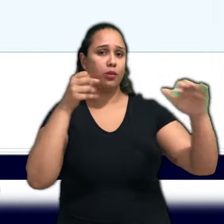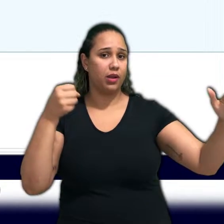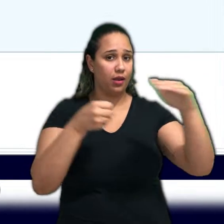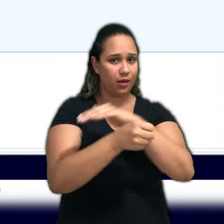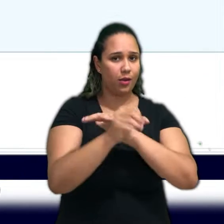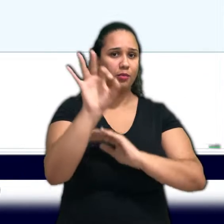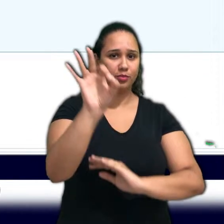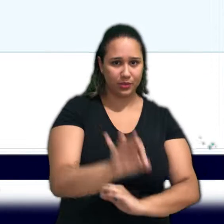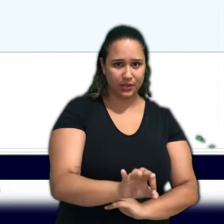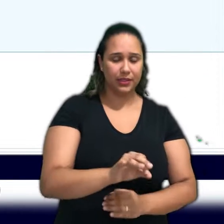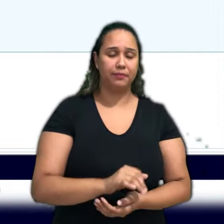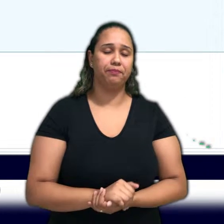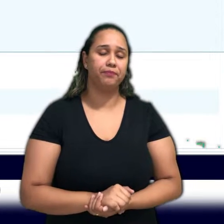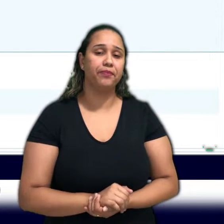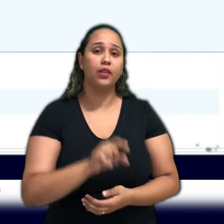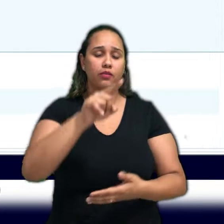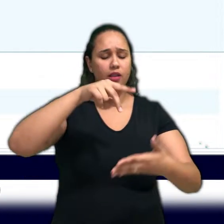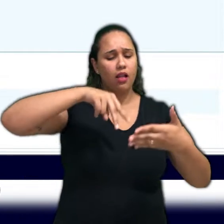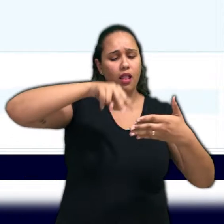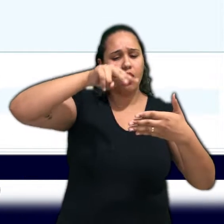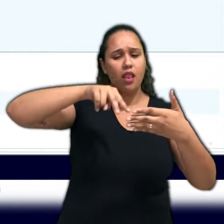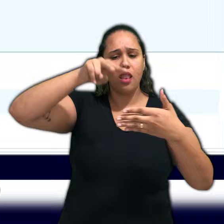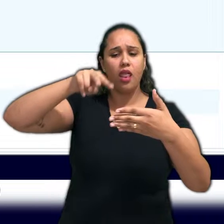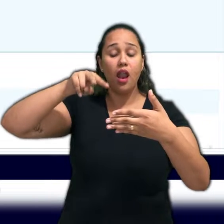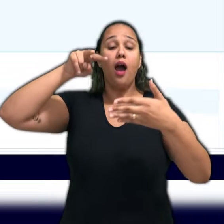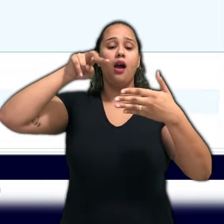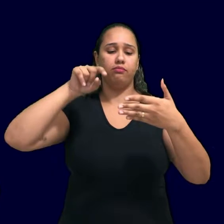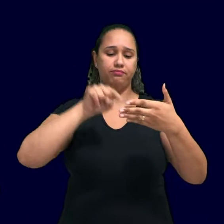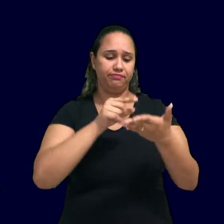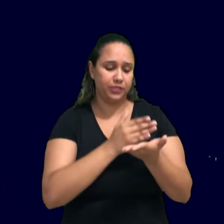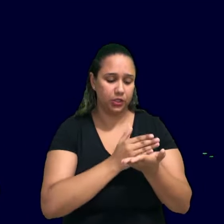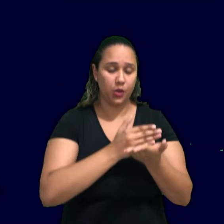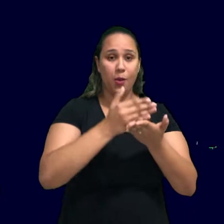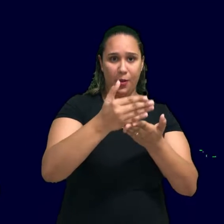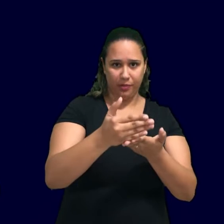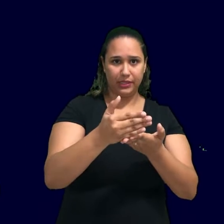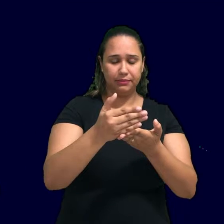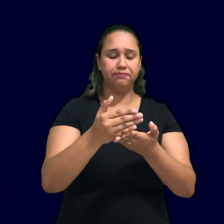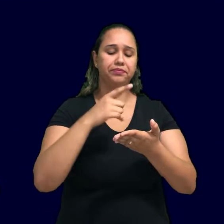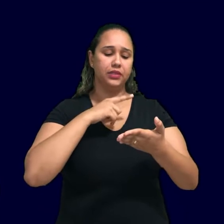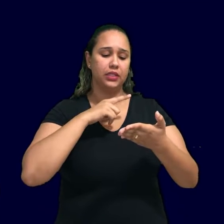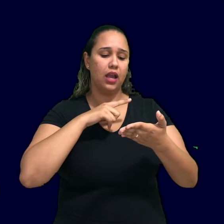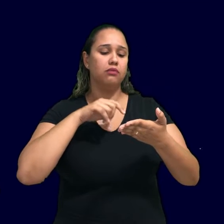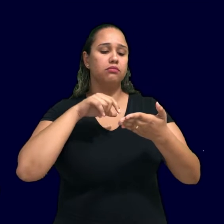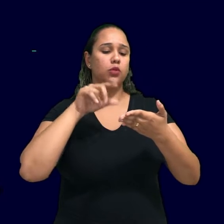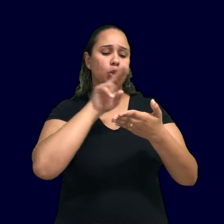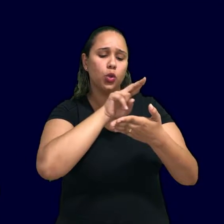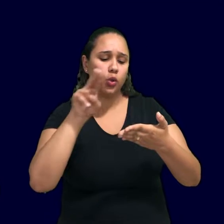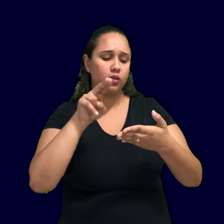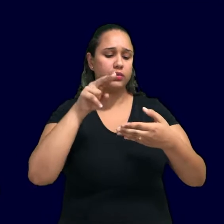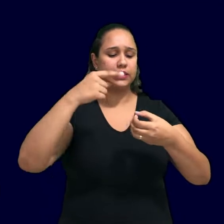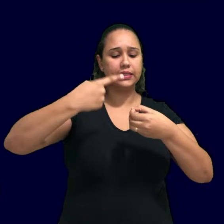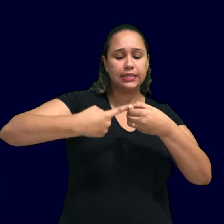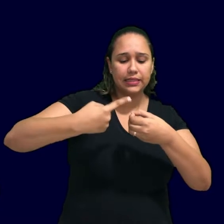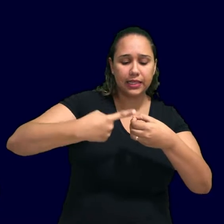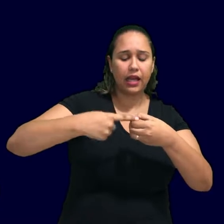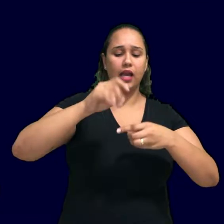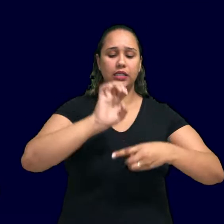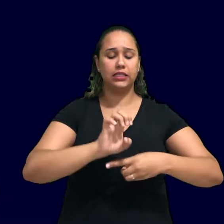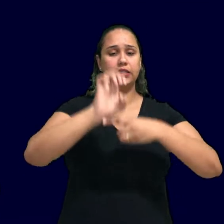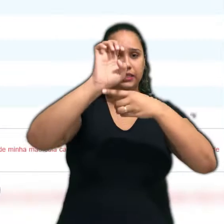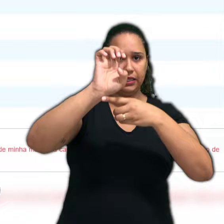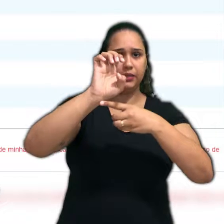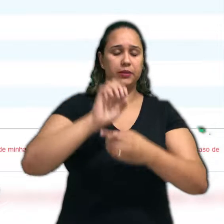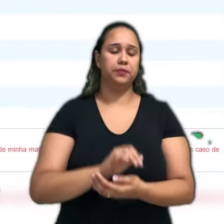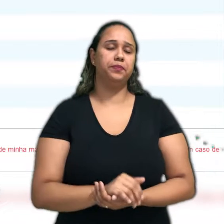de leitura do manual, você deve clicar em Iniciar a inscrição. Preencher as informações sobre cidade e estado e continuar.